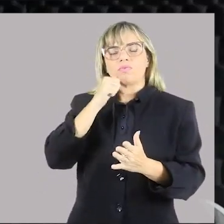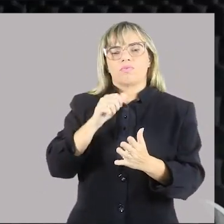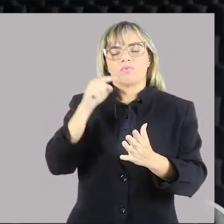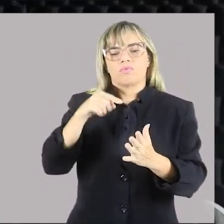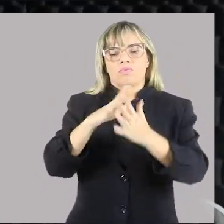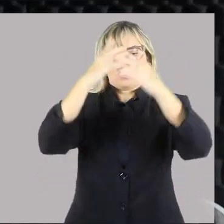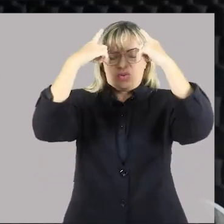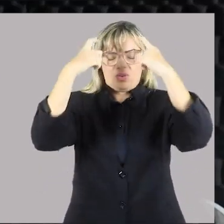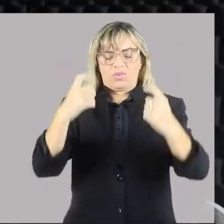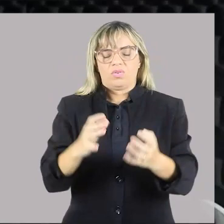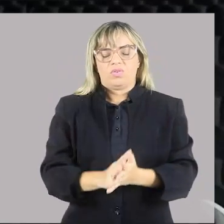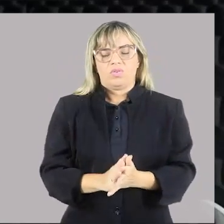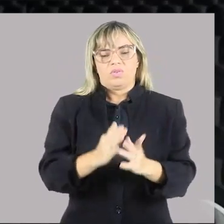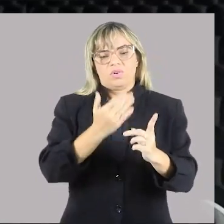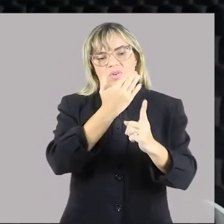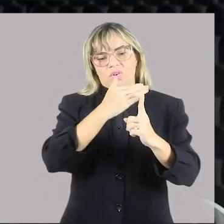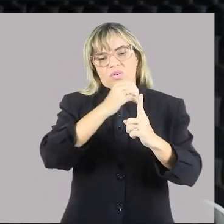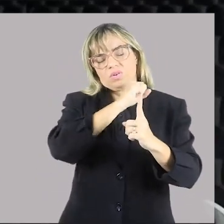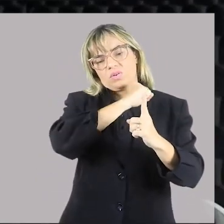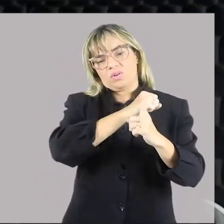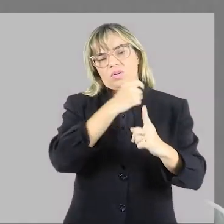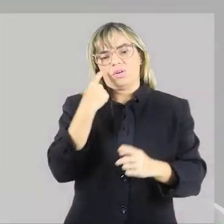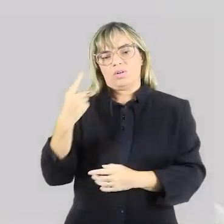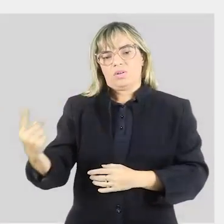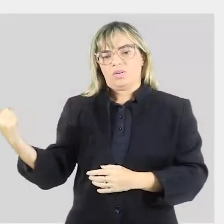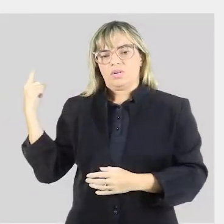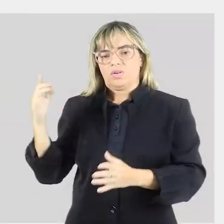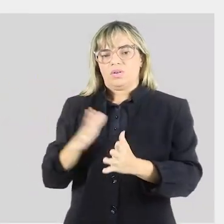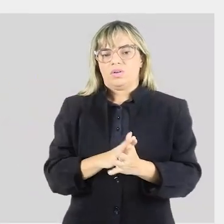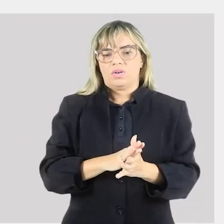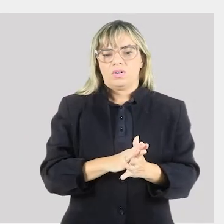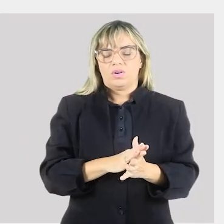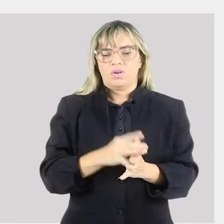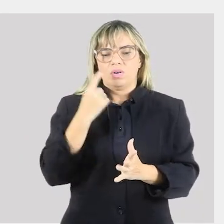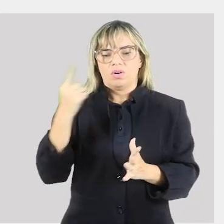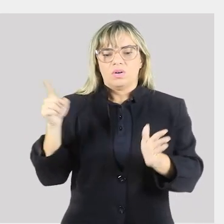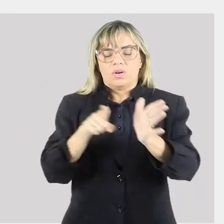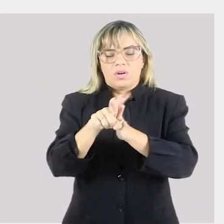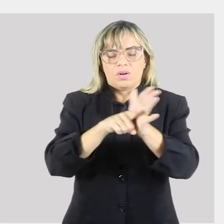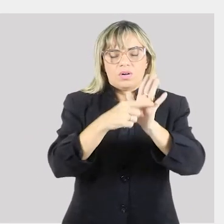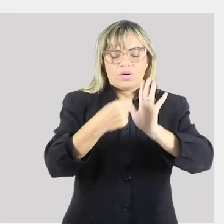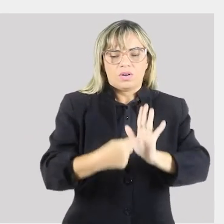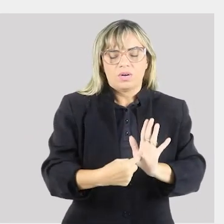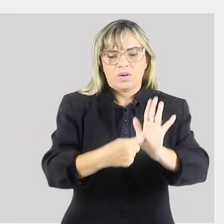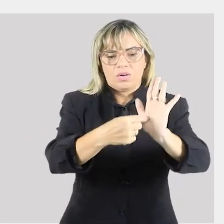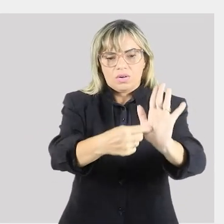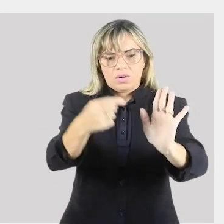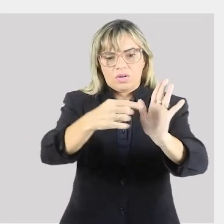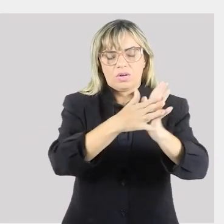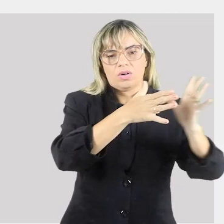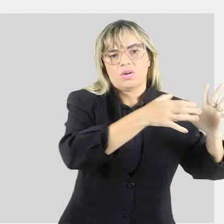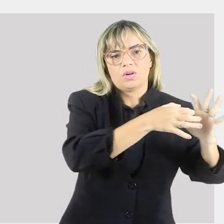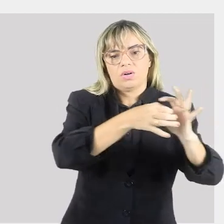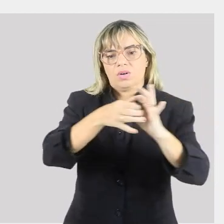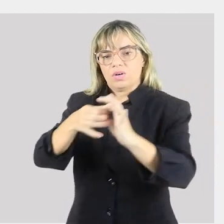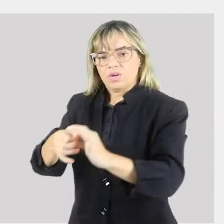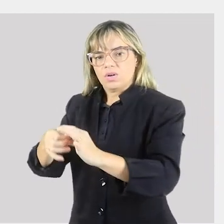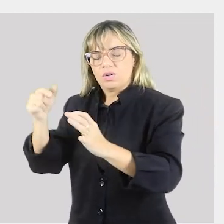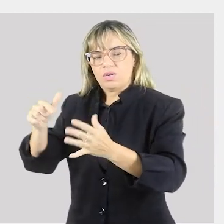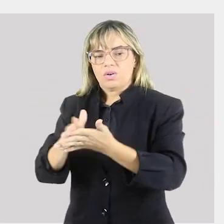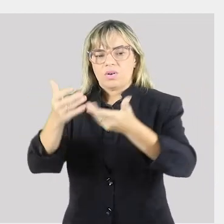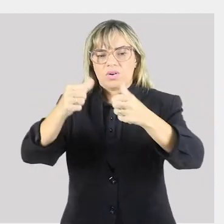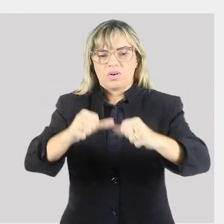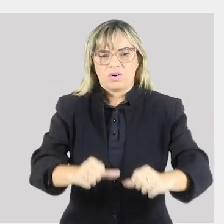eu tenho um gráfico, né, recente, que vai retratar, certo, a situação, a vulnerabilidade